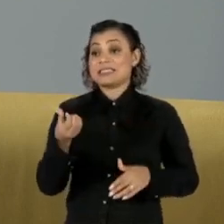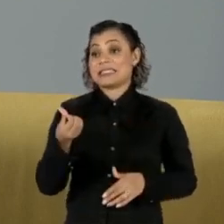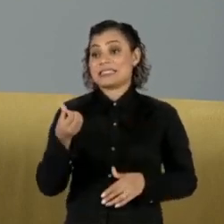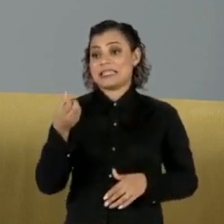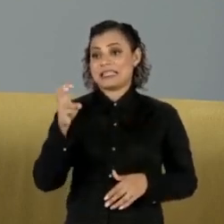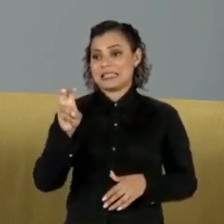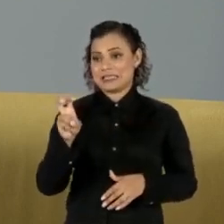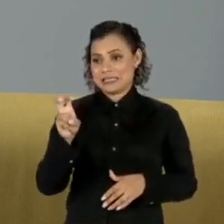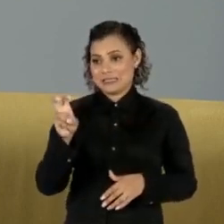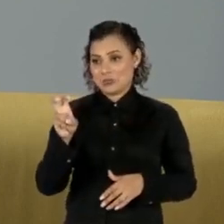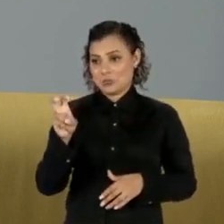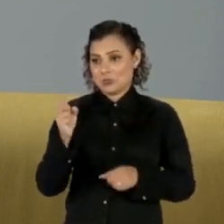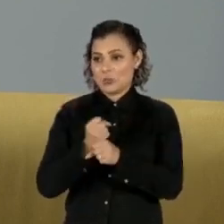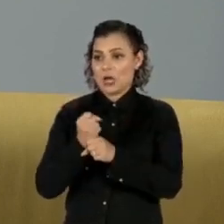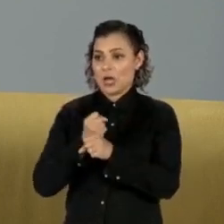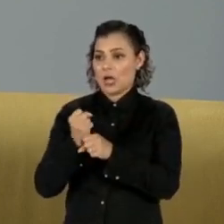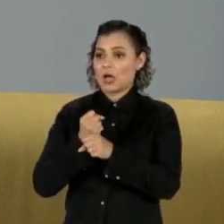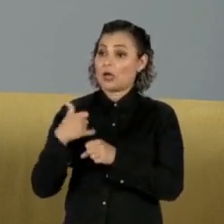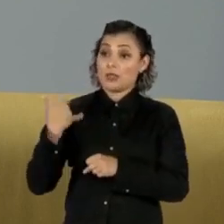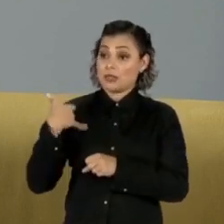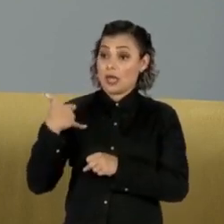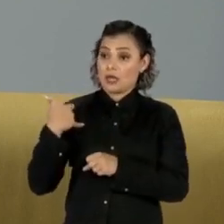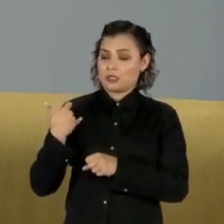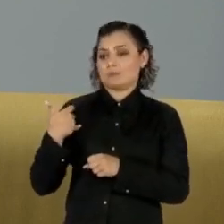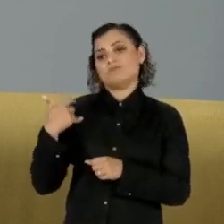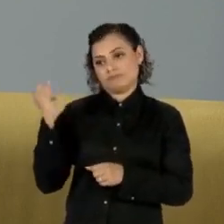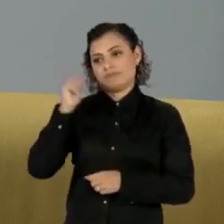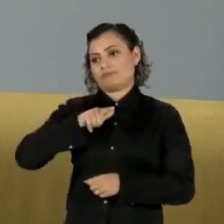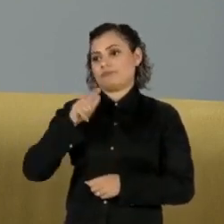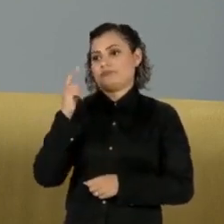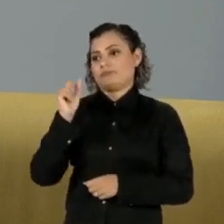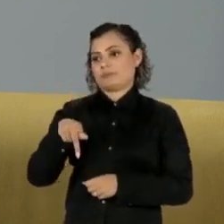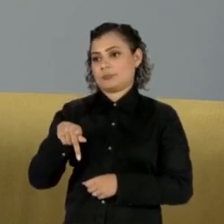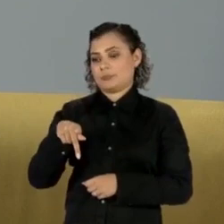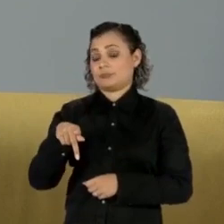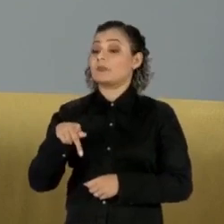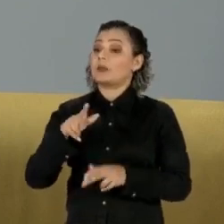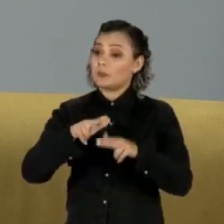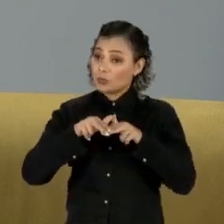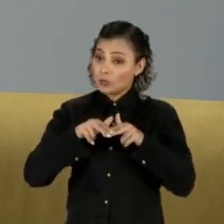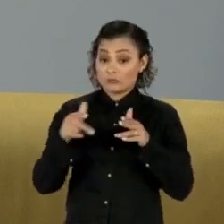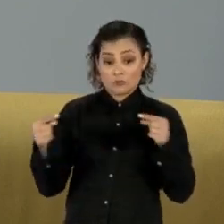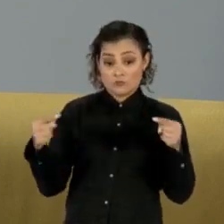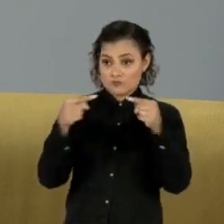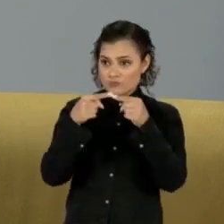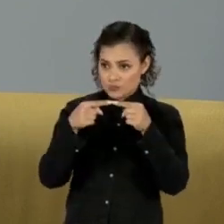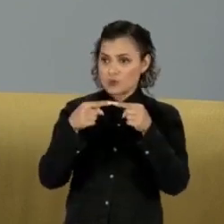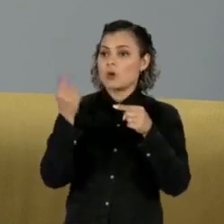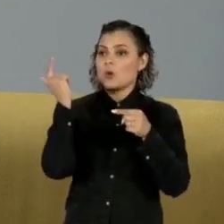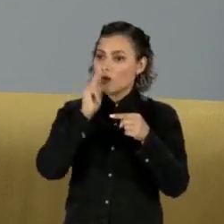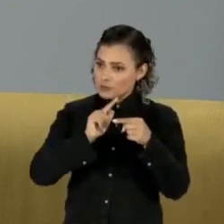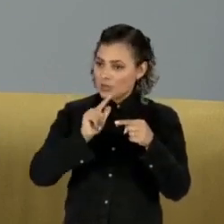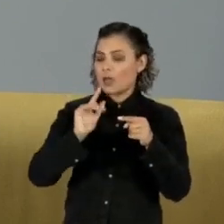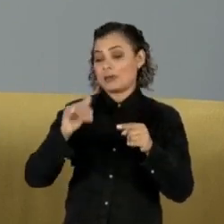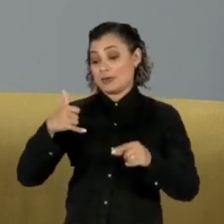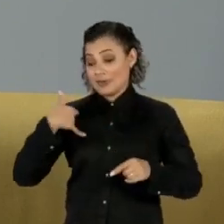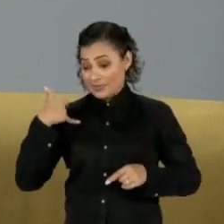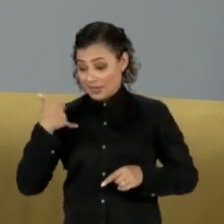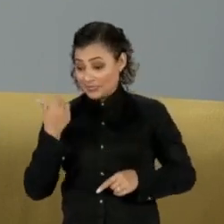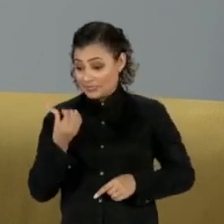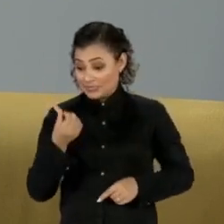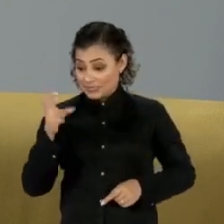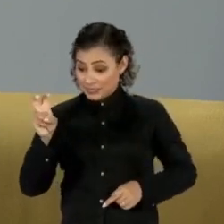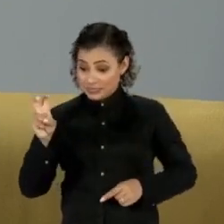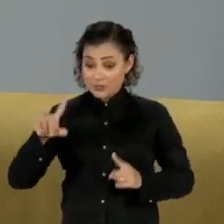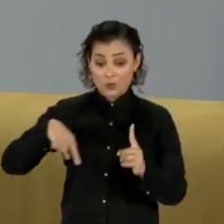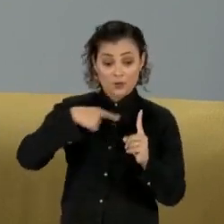grande fator aí é justamente o tempo de contribuição. é decisivo e, se aliado à idade, já vai gerar